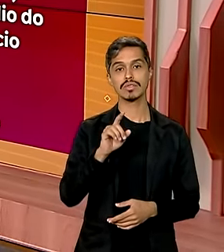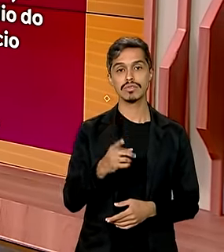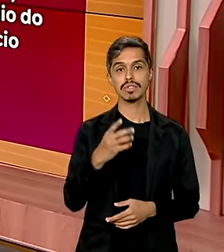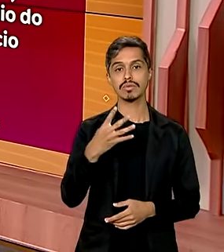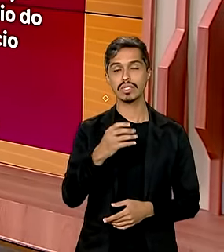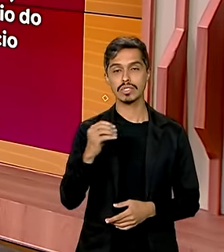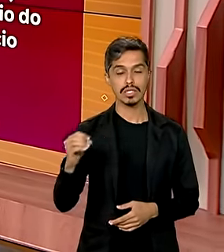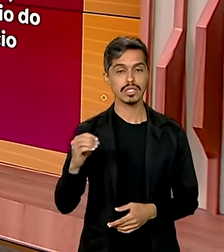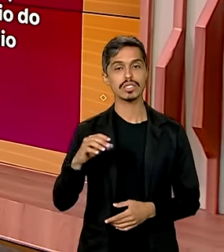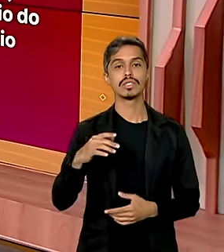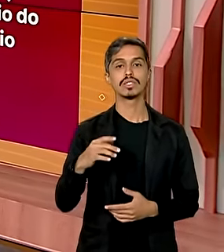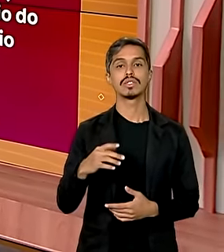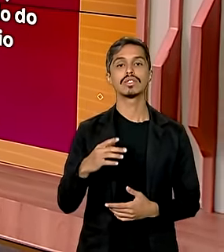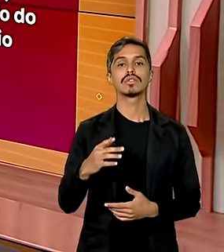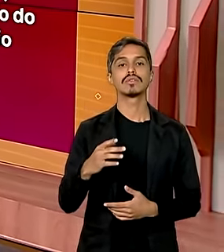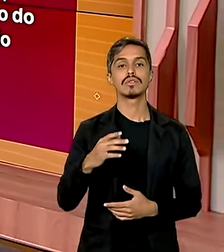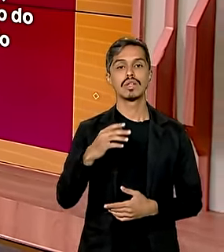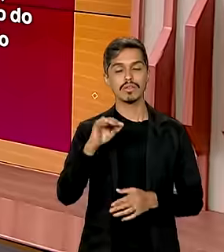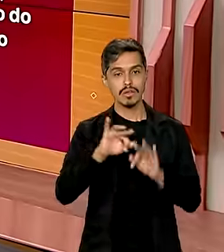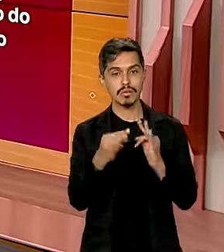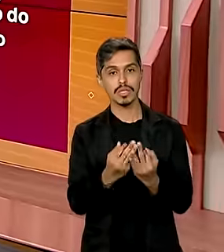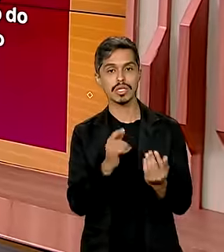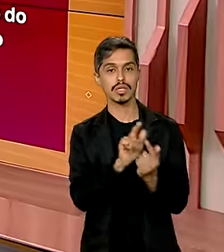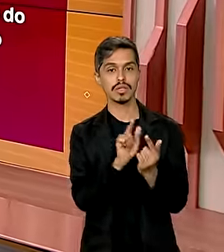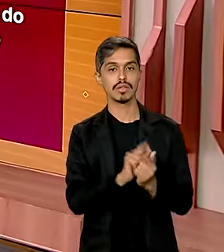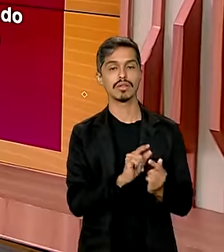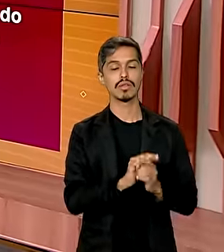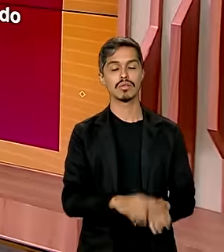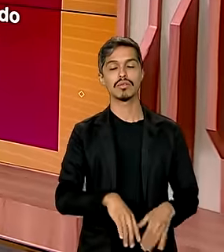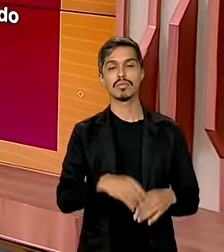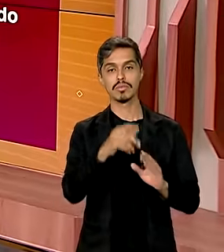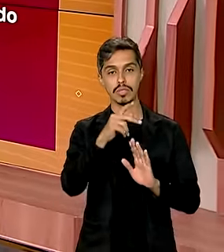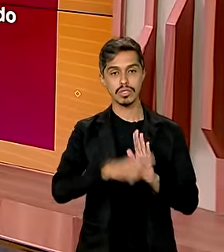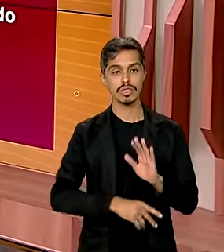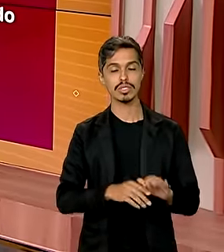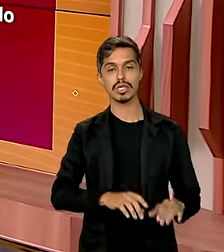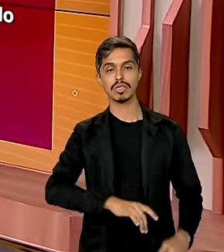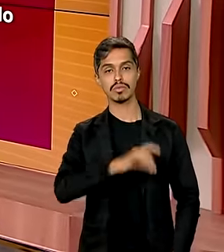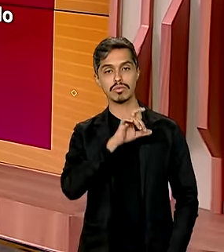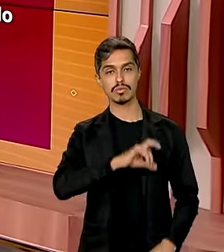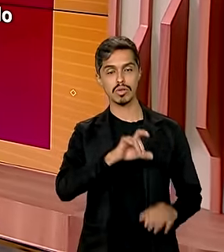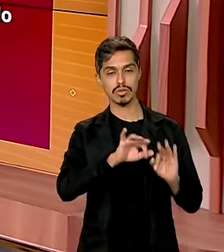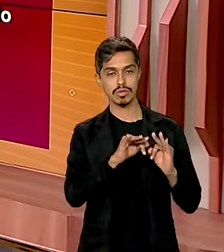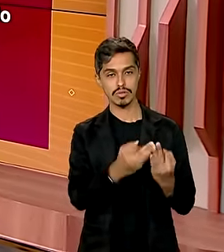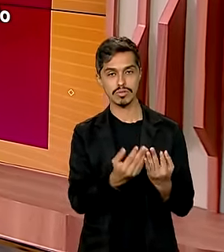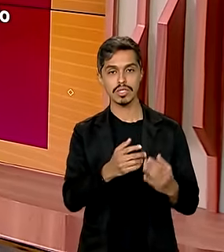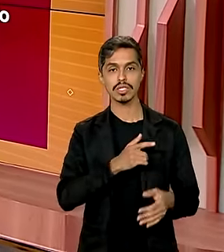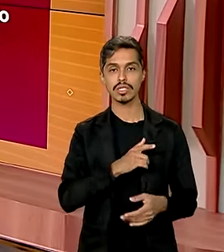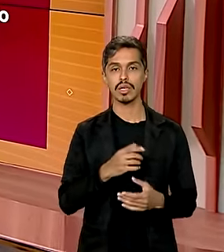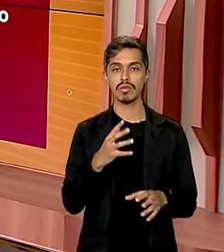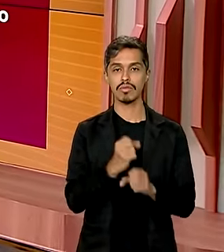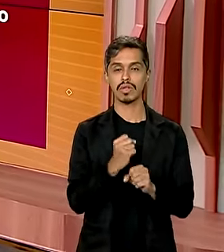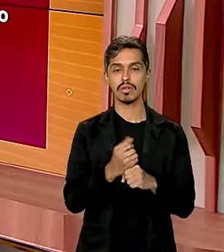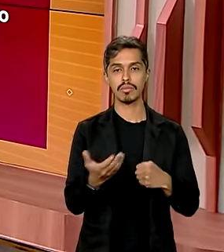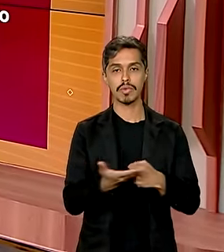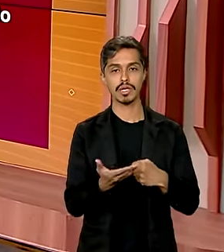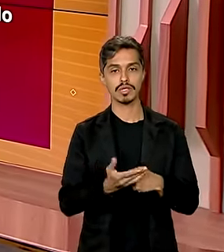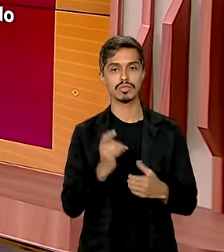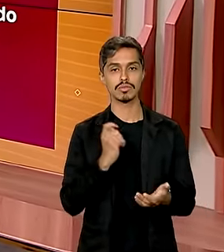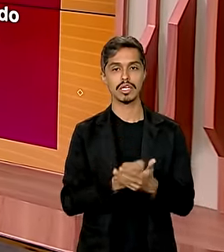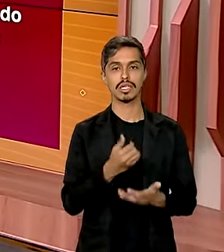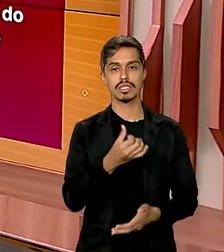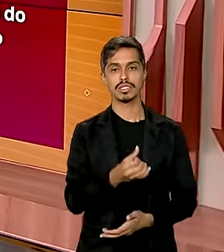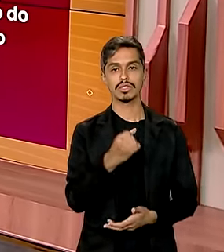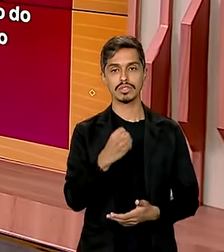famílias atendidas aí pelo programa Bolsa Família, com um valor médio de benefício pago por